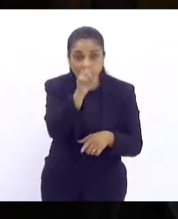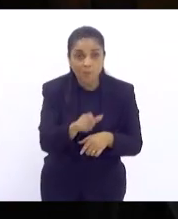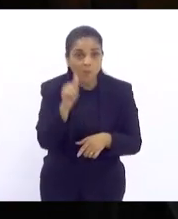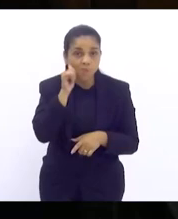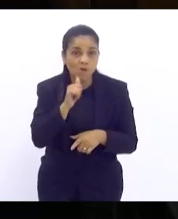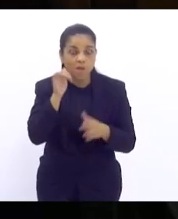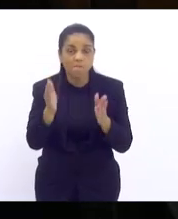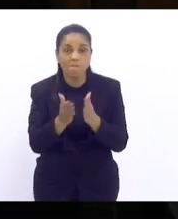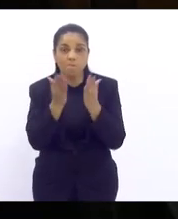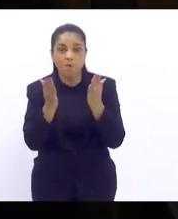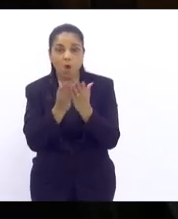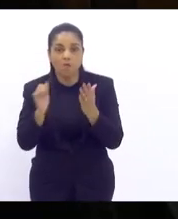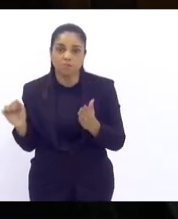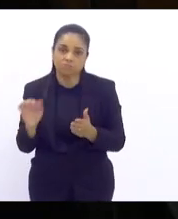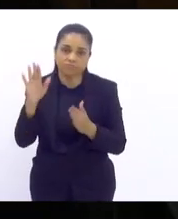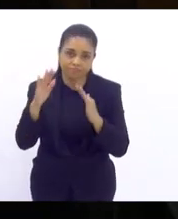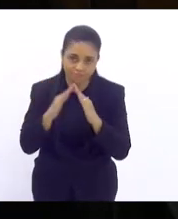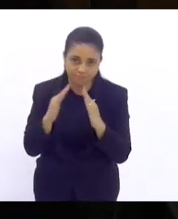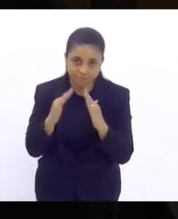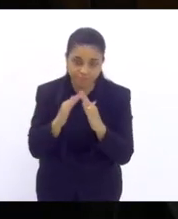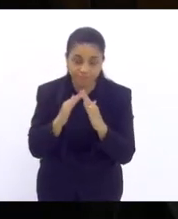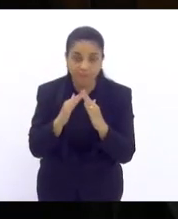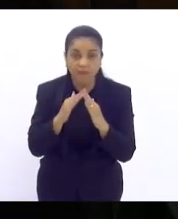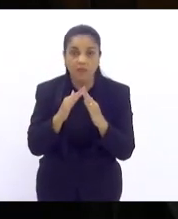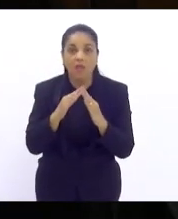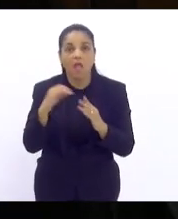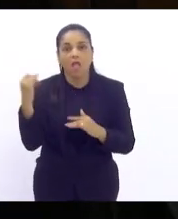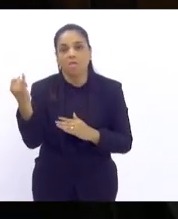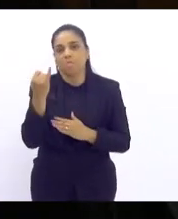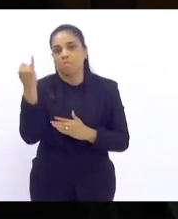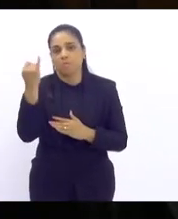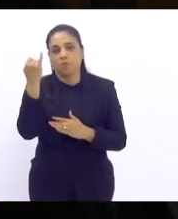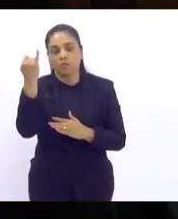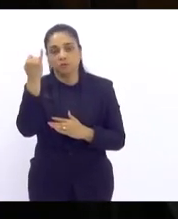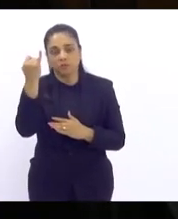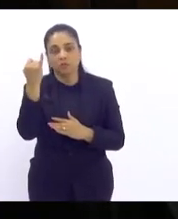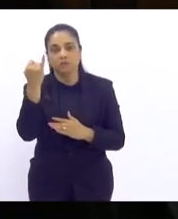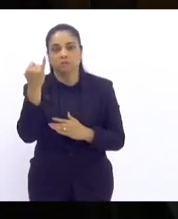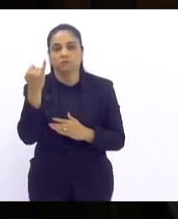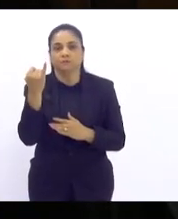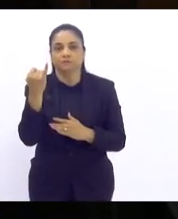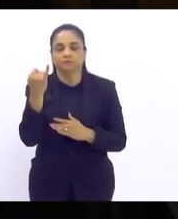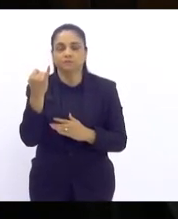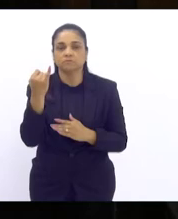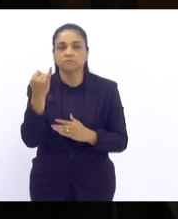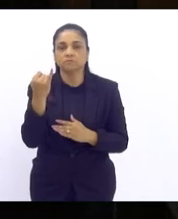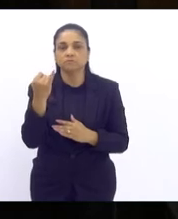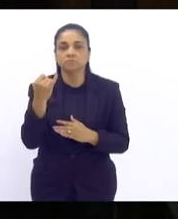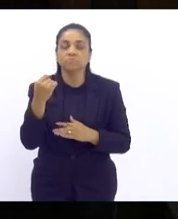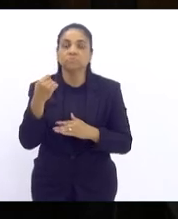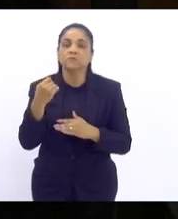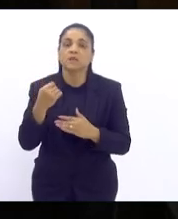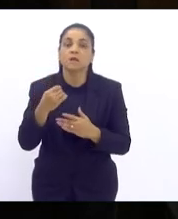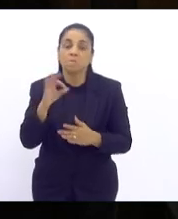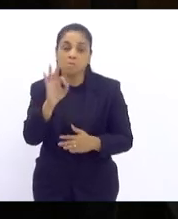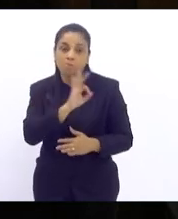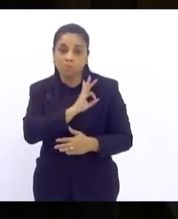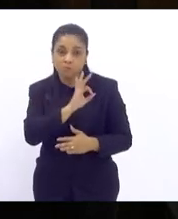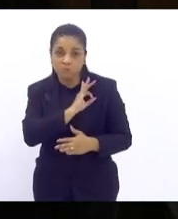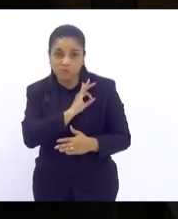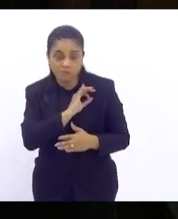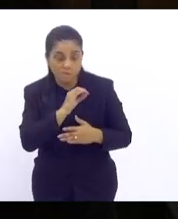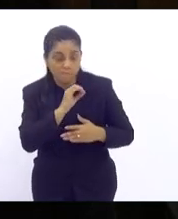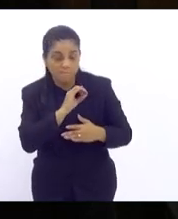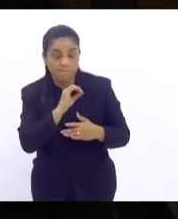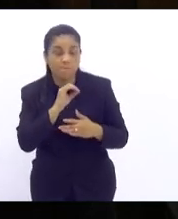favela e periferia então nesse sentido é importantíssimo que possamos produzir políticas públicas